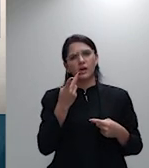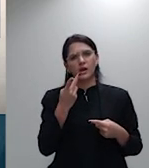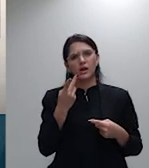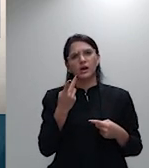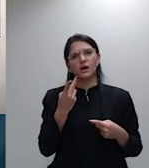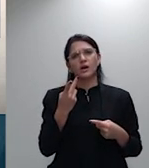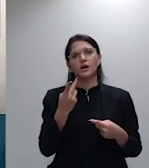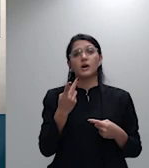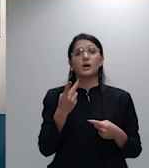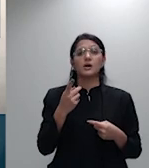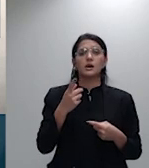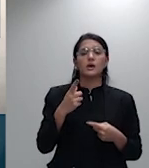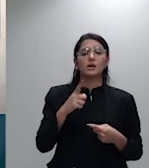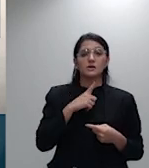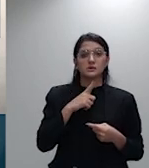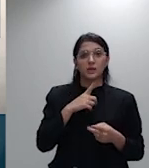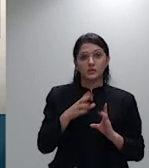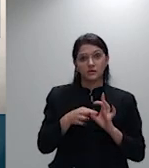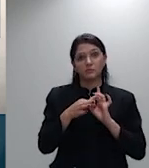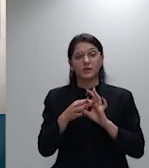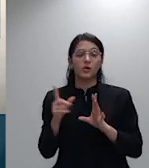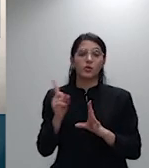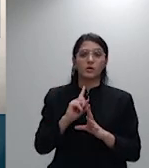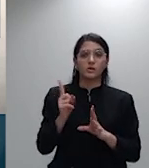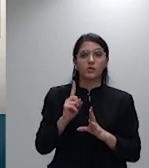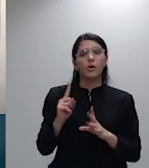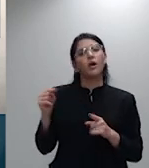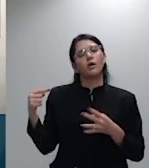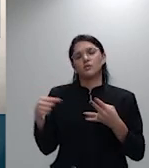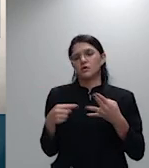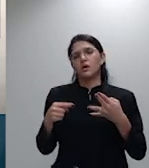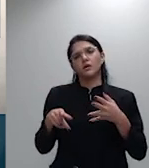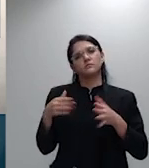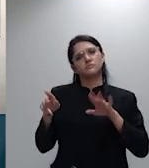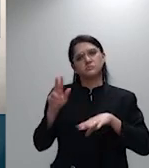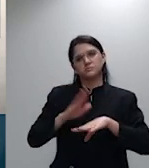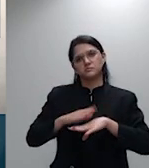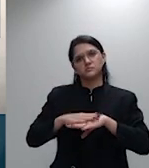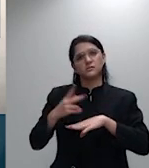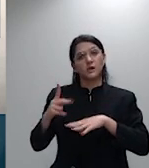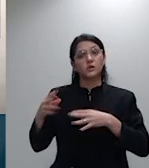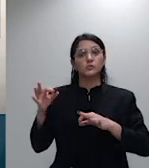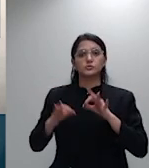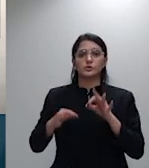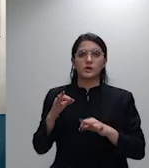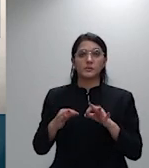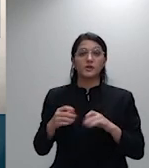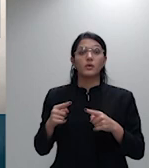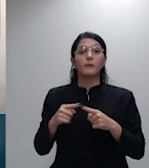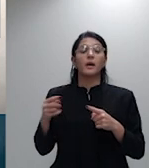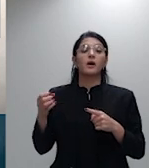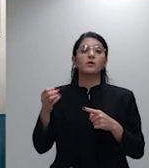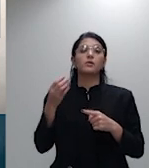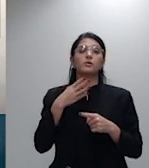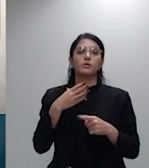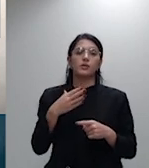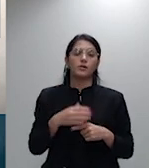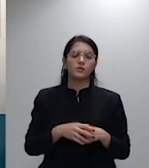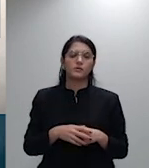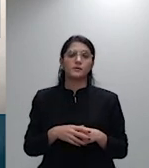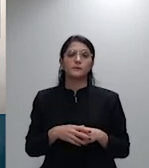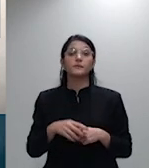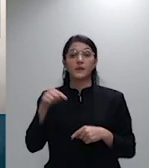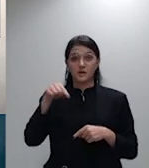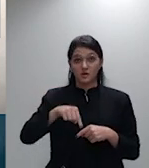resolvida lá no âmbito dessa nova demanda aqui para efeito de ação